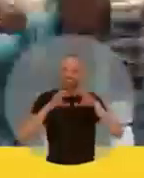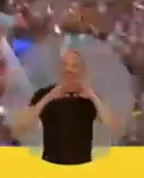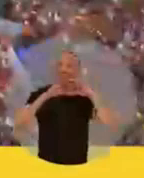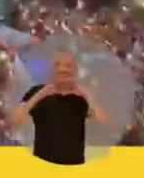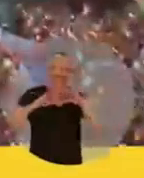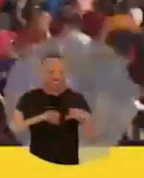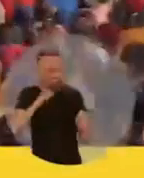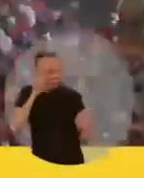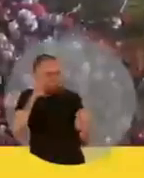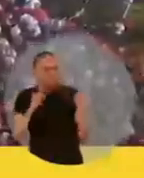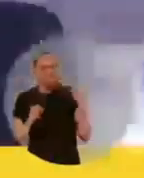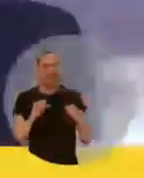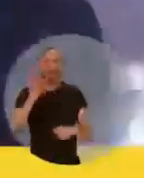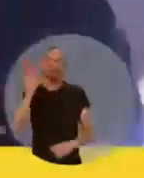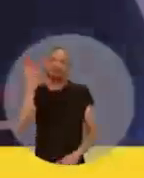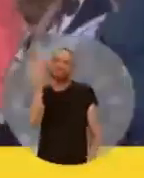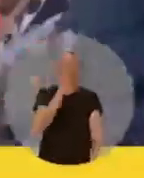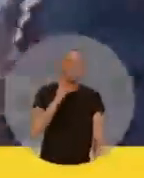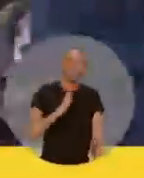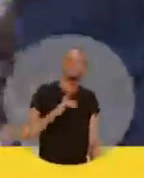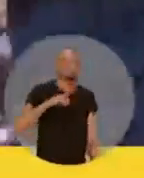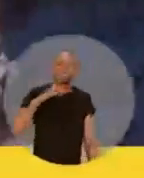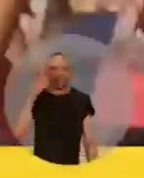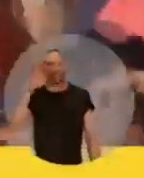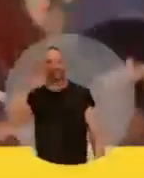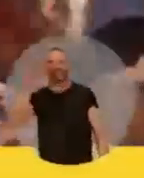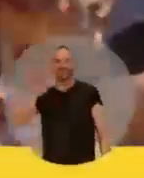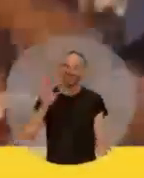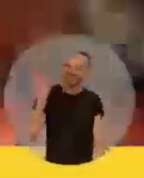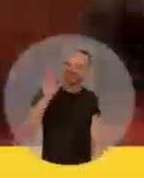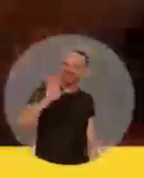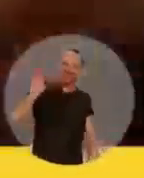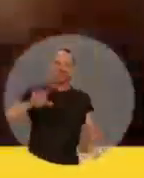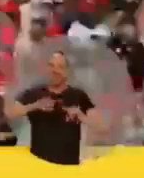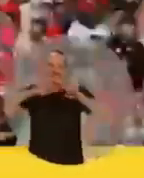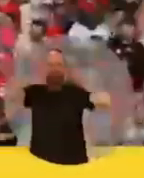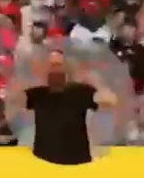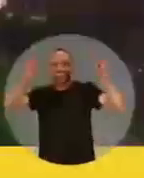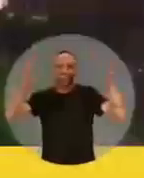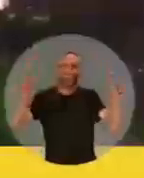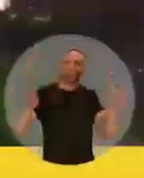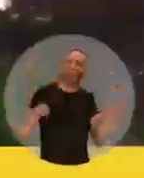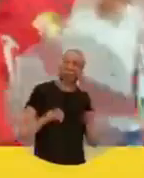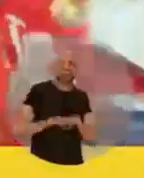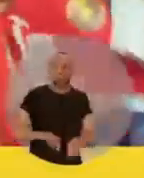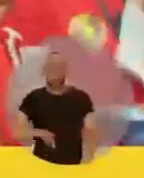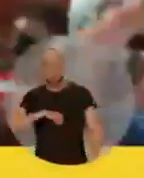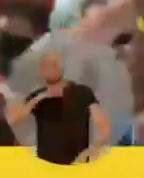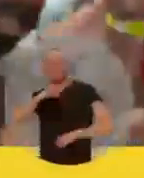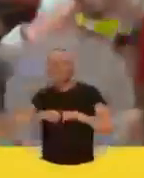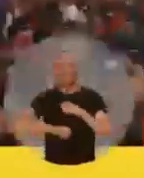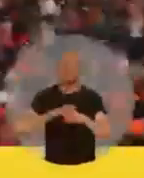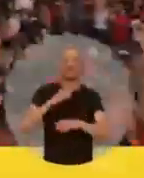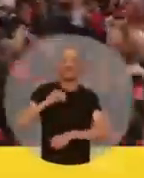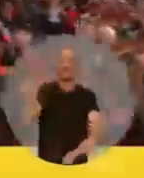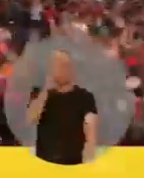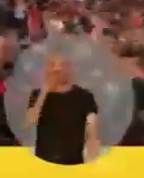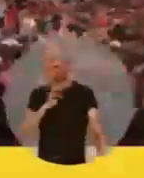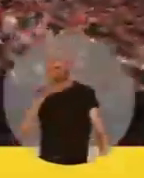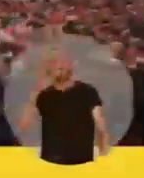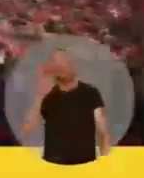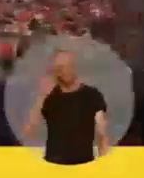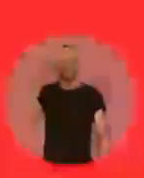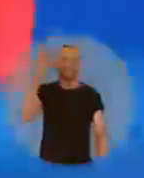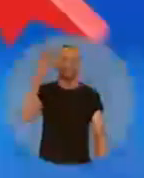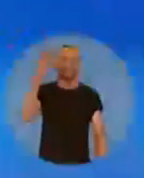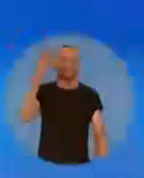Desenrola, o Brasil tem jeito. E faz o L, faz o coração grandão. Desenrola, o Brasil tem